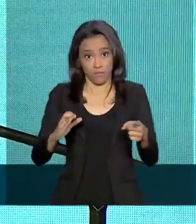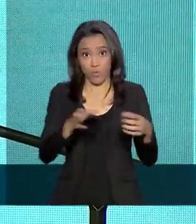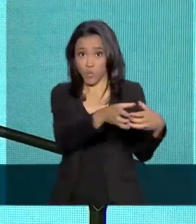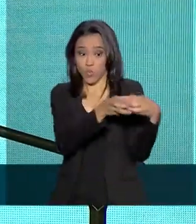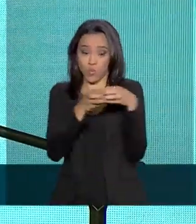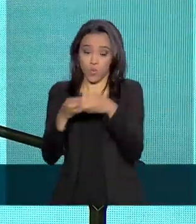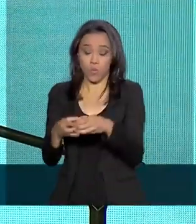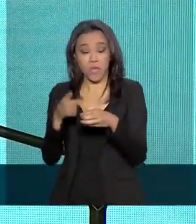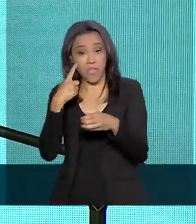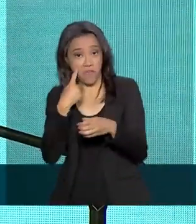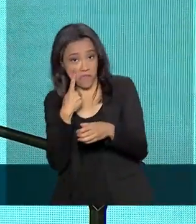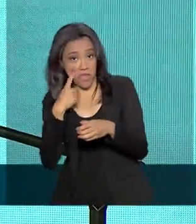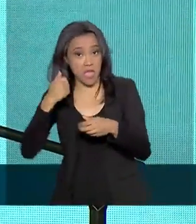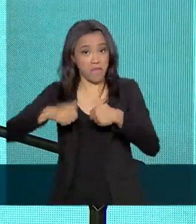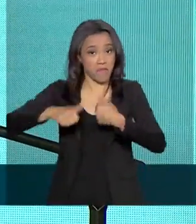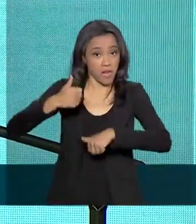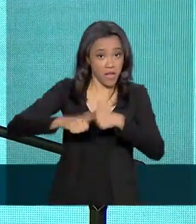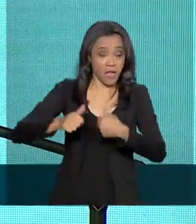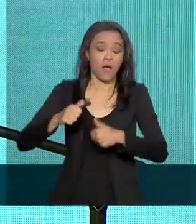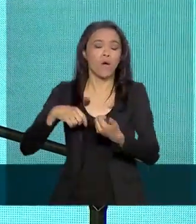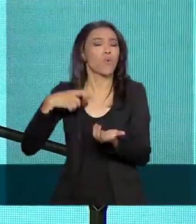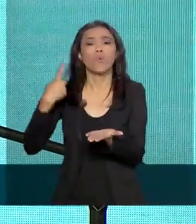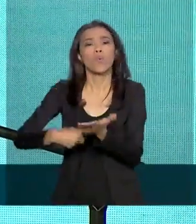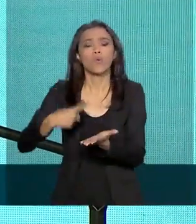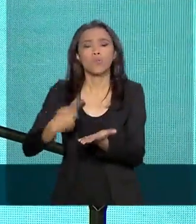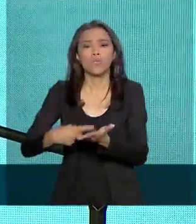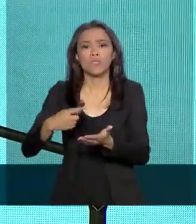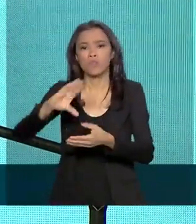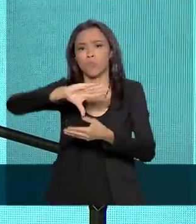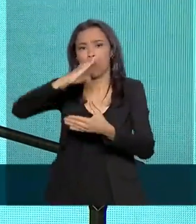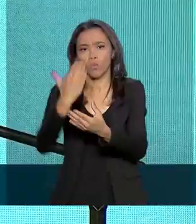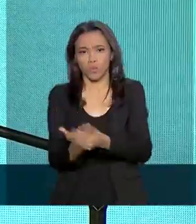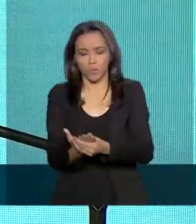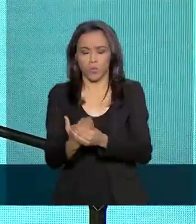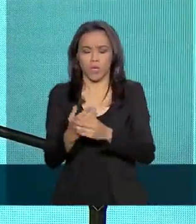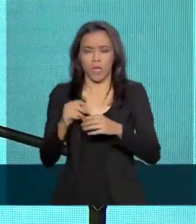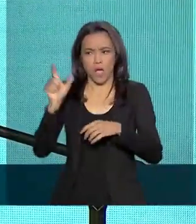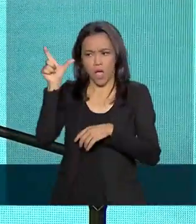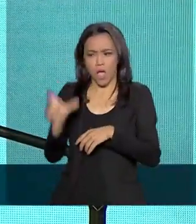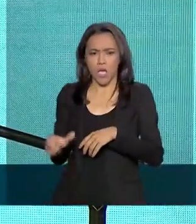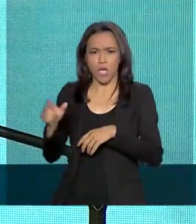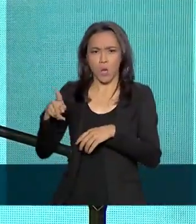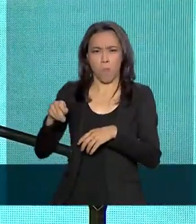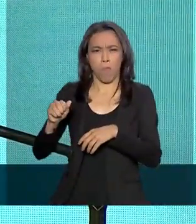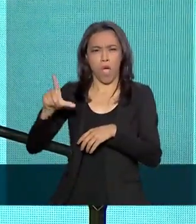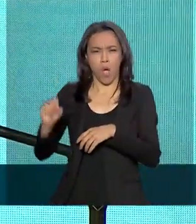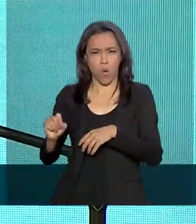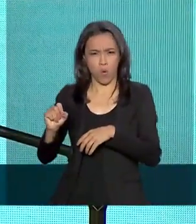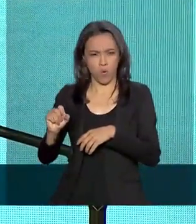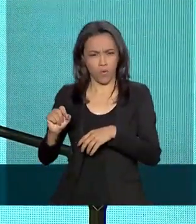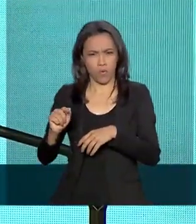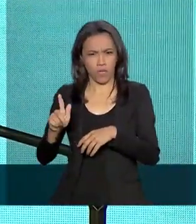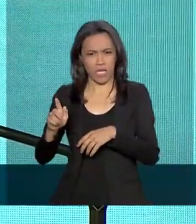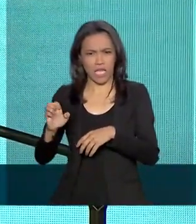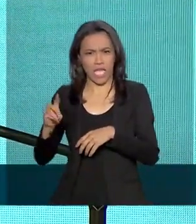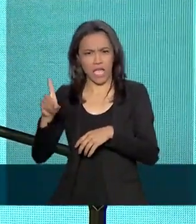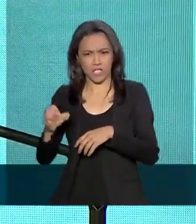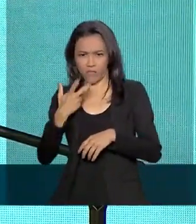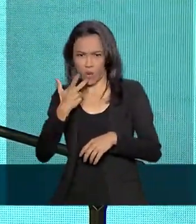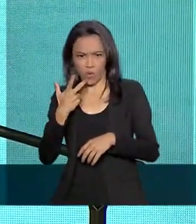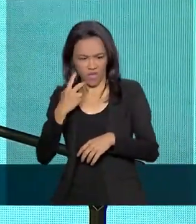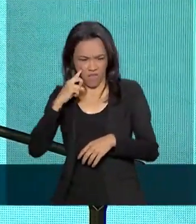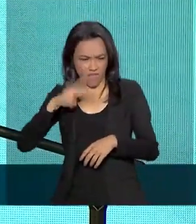o acordo Mercosul-União Europeia. E, imediatamente, o Paulo Guedes disse, se tiver que rever, nós tomaremos a